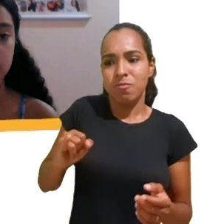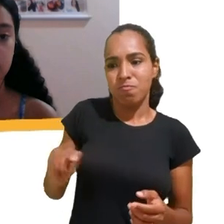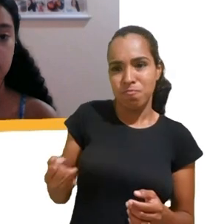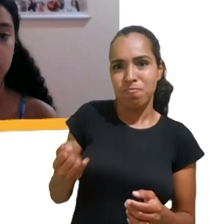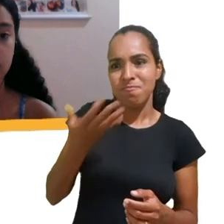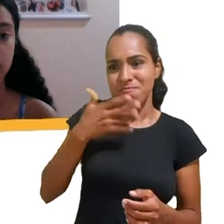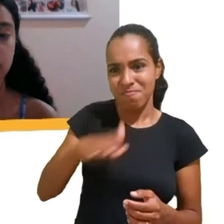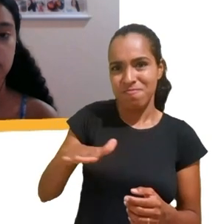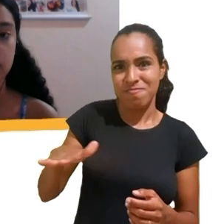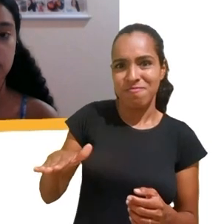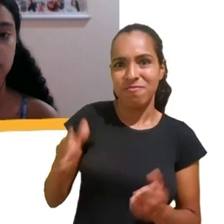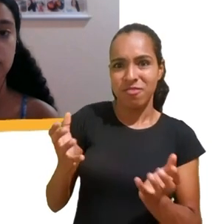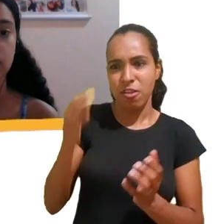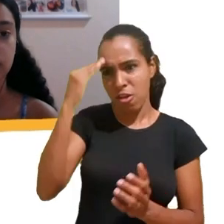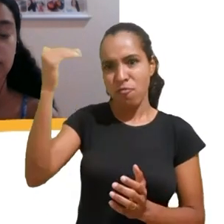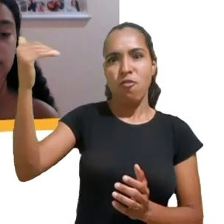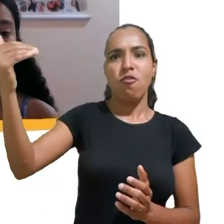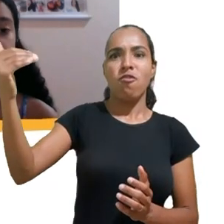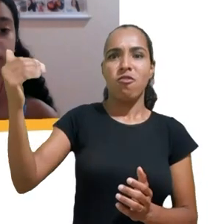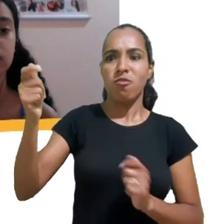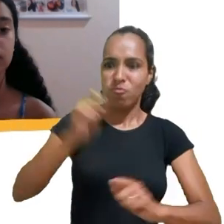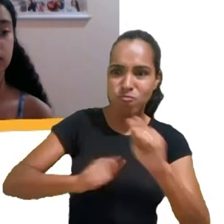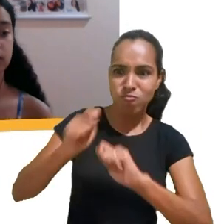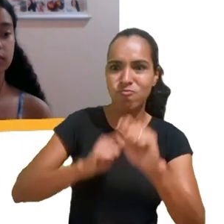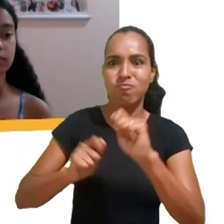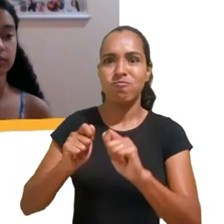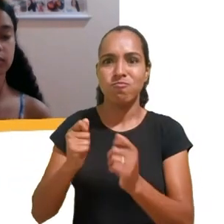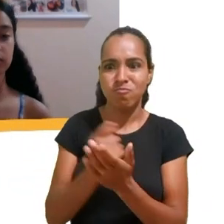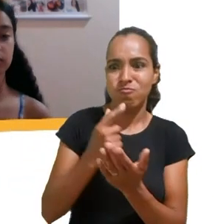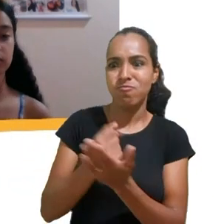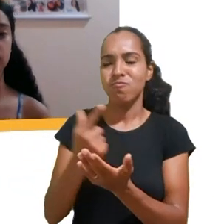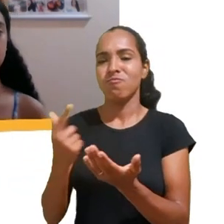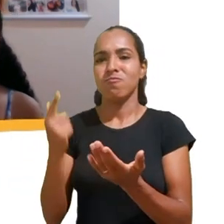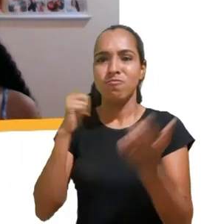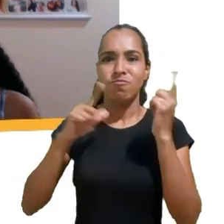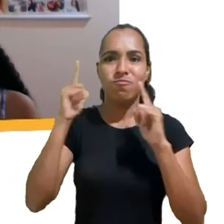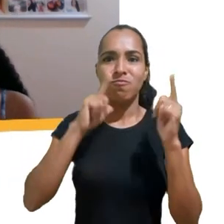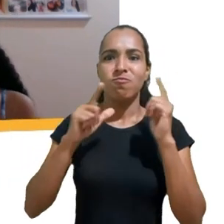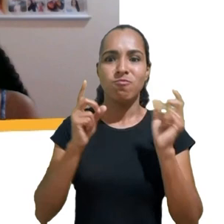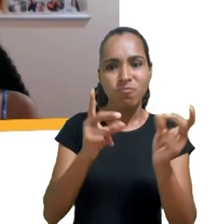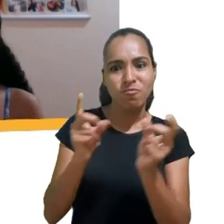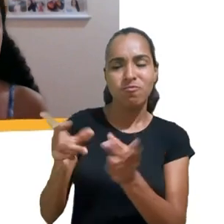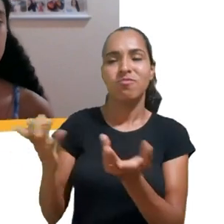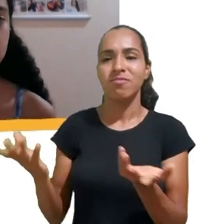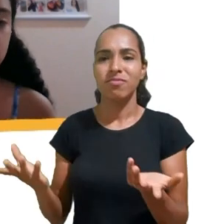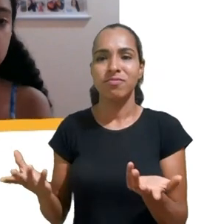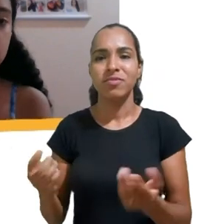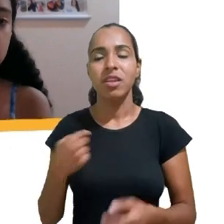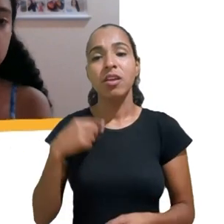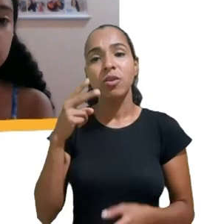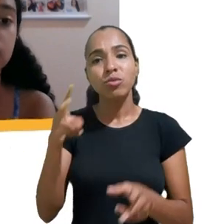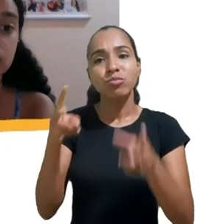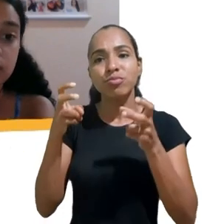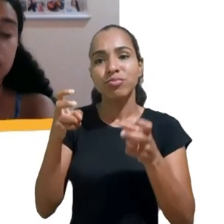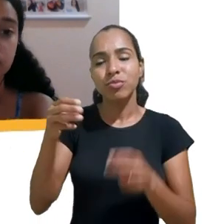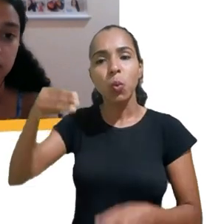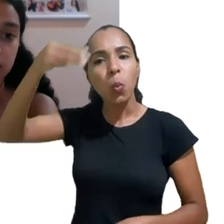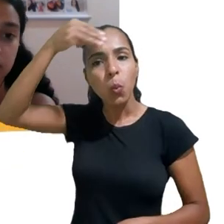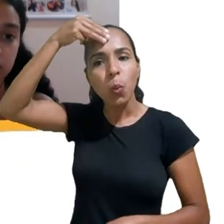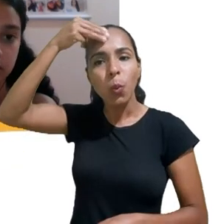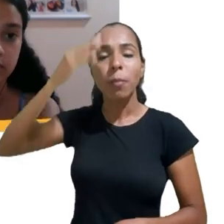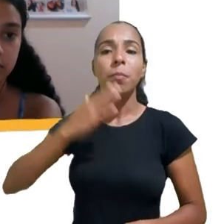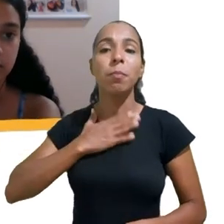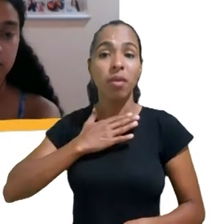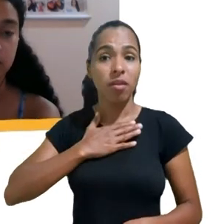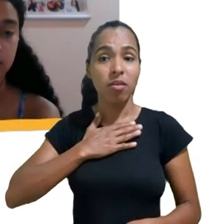de uma maneira organizada, começa a fazer também, eu vejo meus sobrinhos, vejo crianças com as quais eu convivo, todo mundo compartilhando as coisas